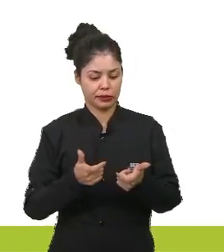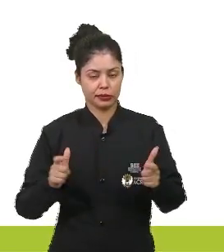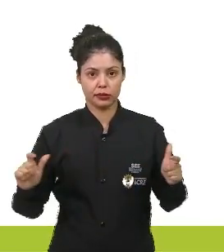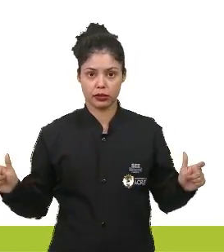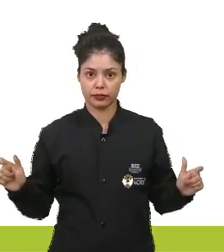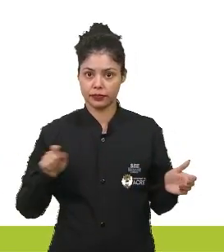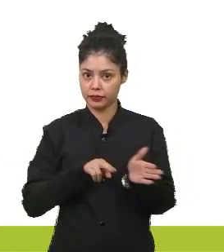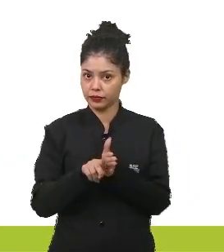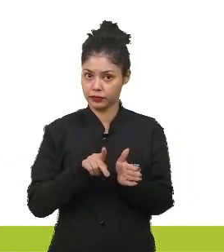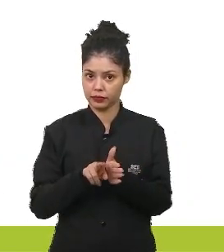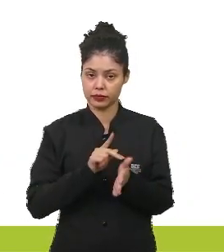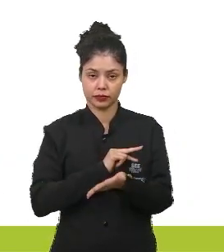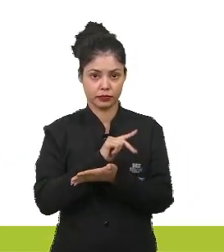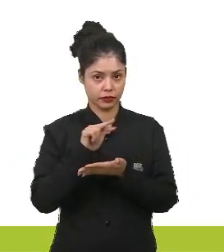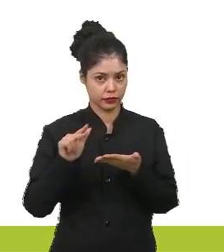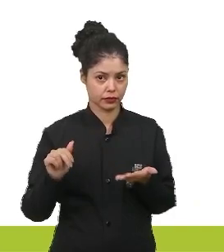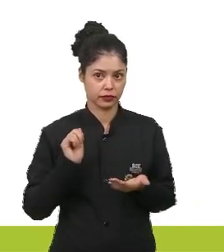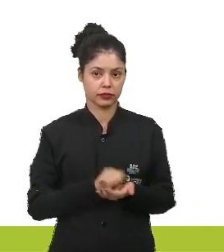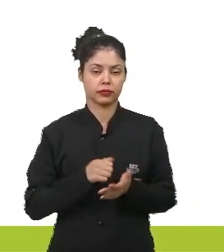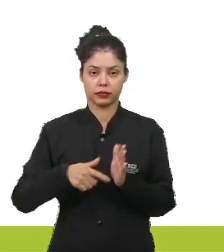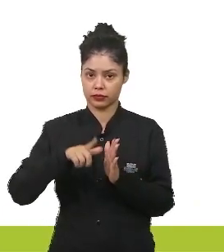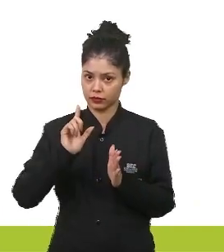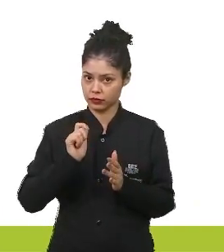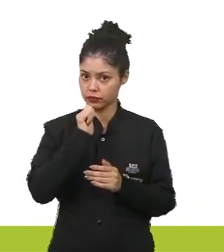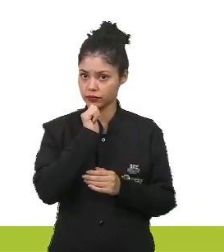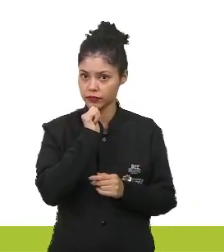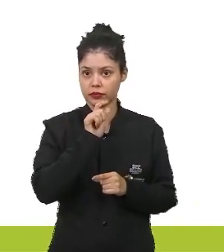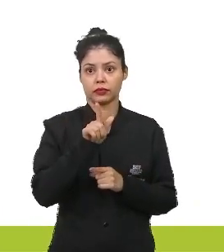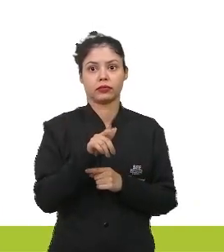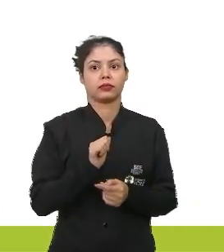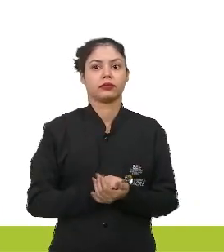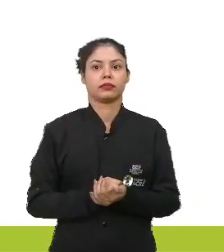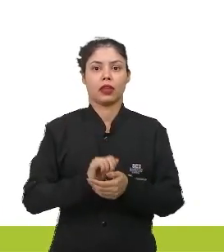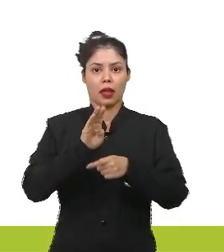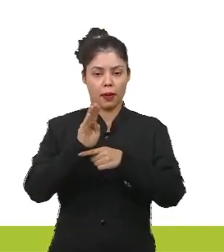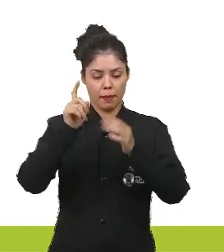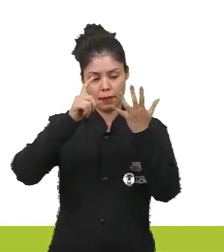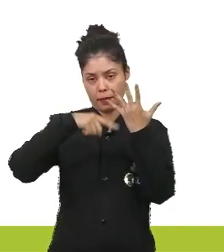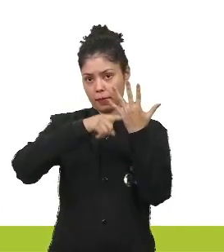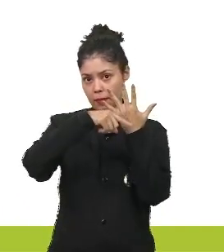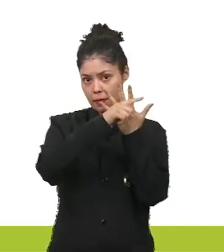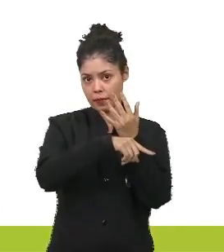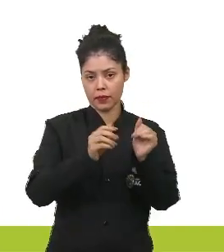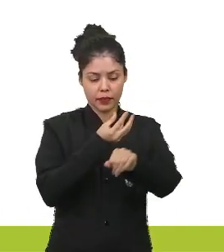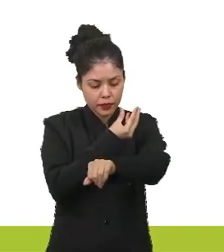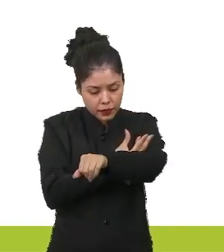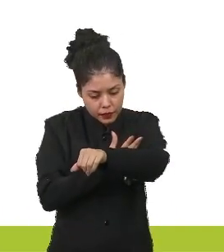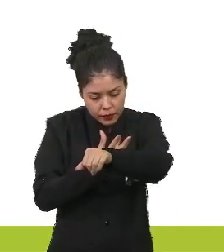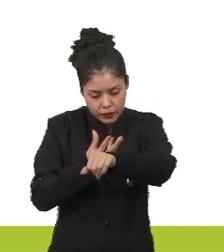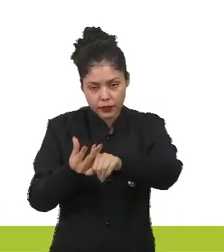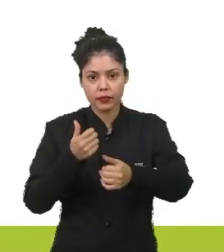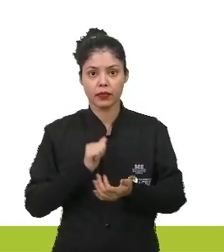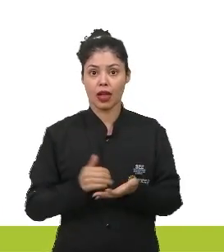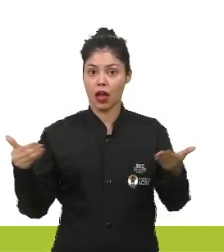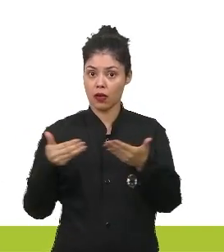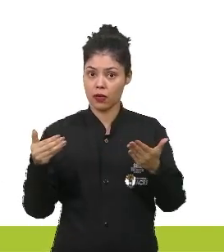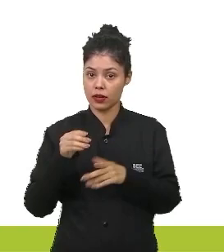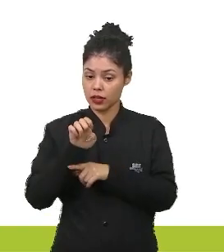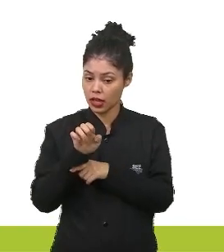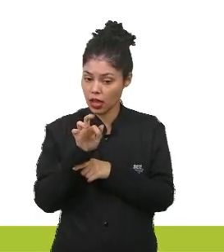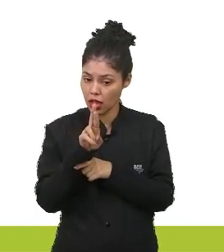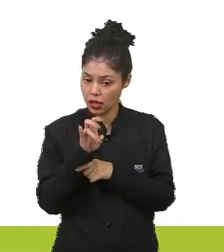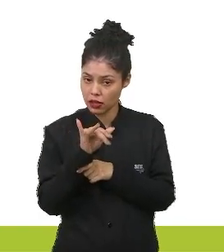biodiversidade. Bom, se antes tinha líquens, briófitas e gramíneas, agora tem ervas, tem